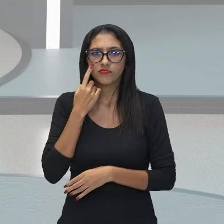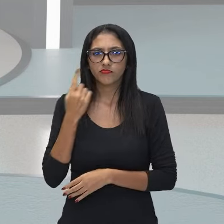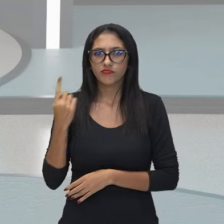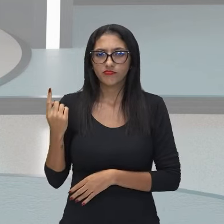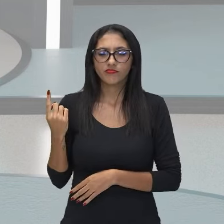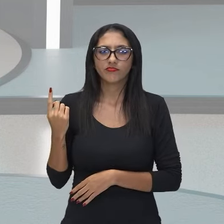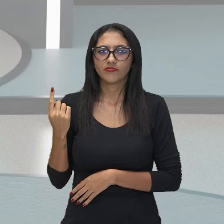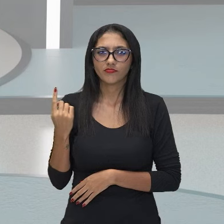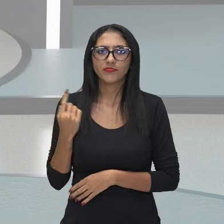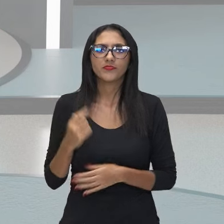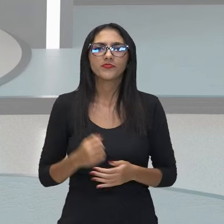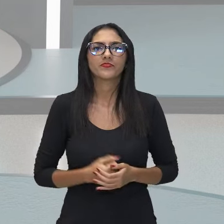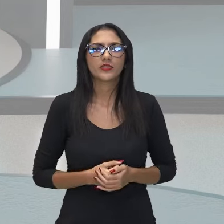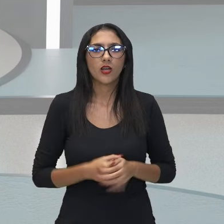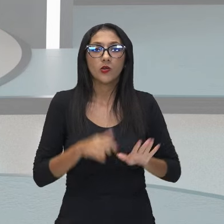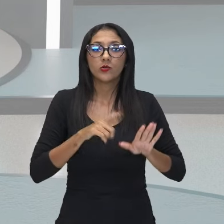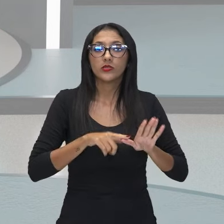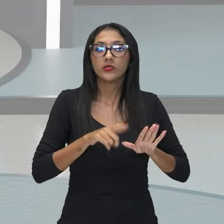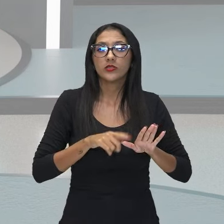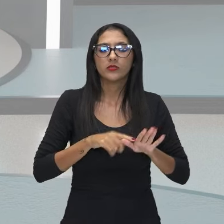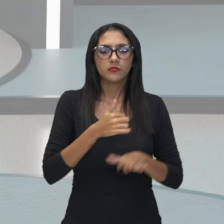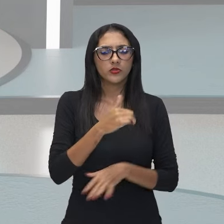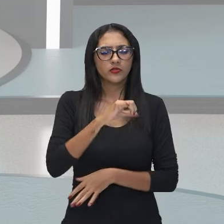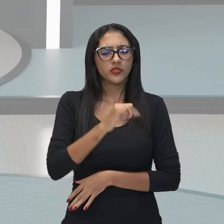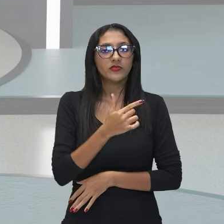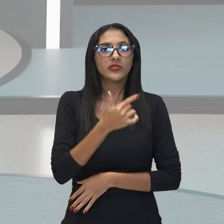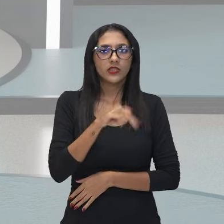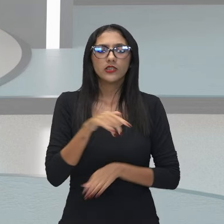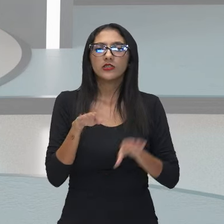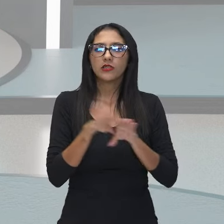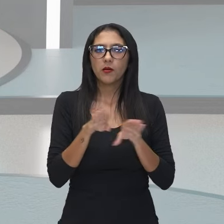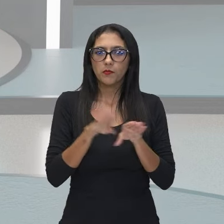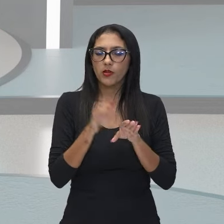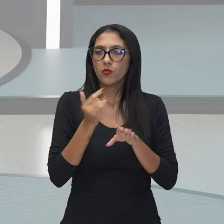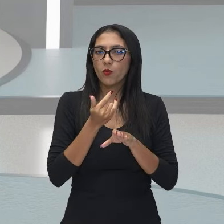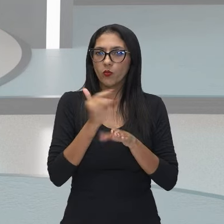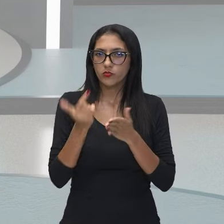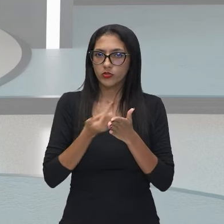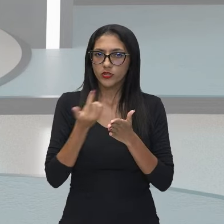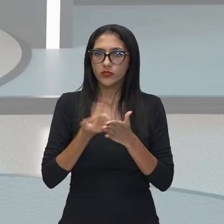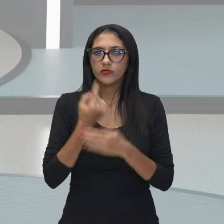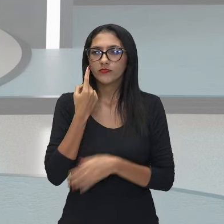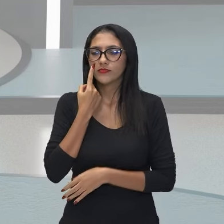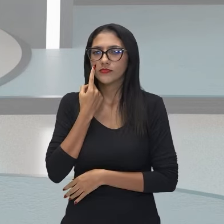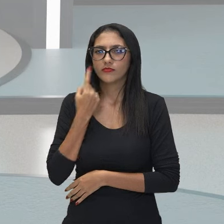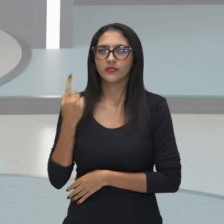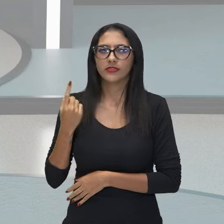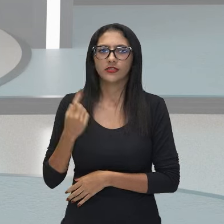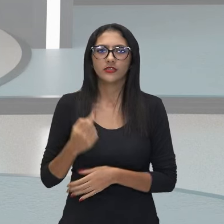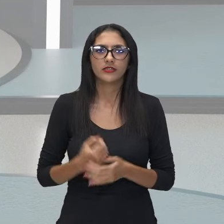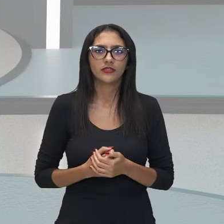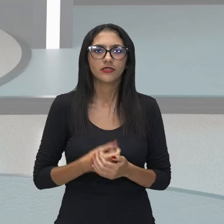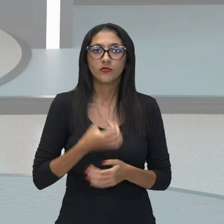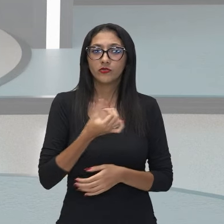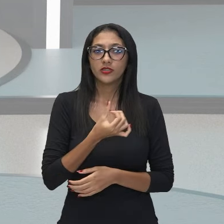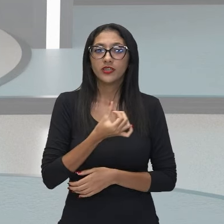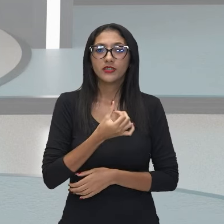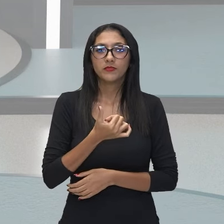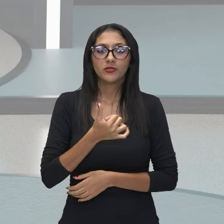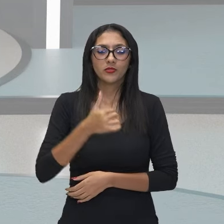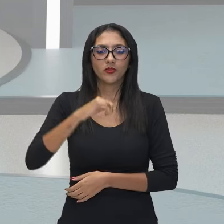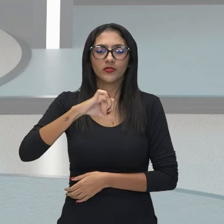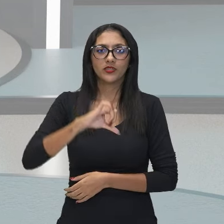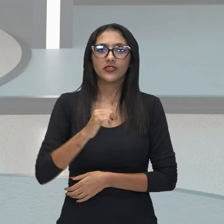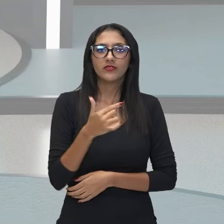Intransitivo. 1927 também, Clã do Jabuti. E 1928, vamos citar aqui aquele que é